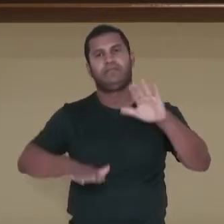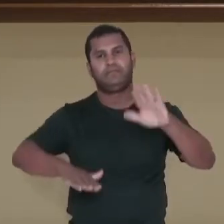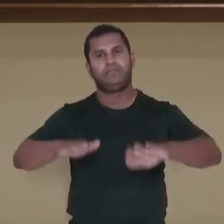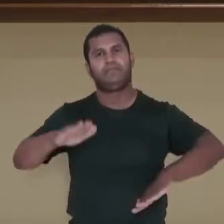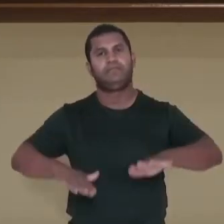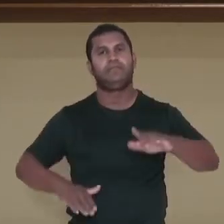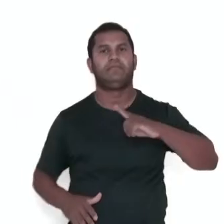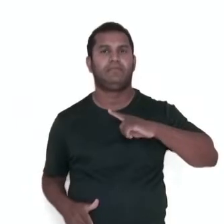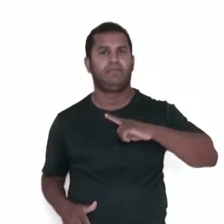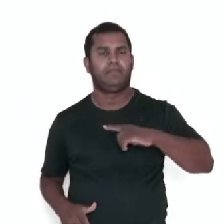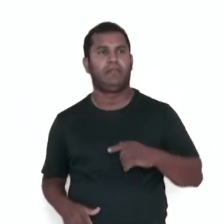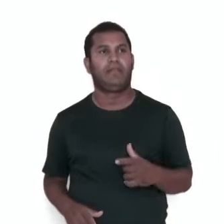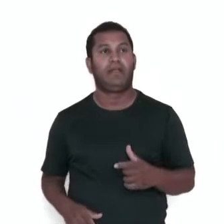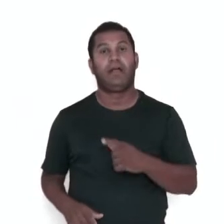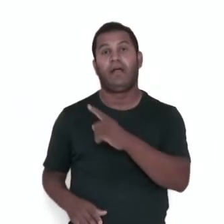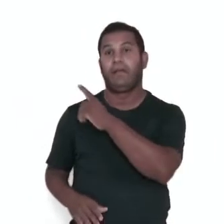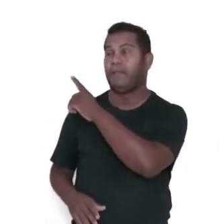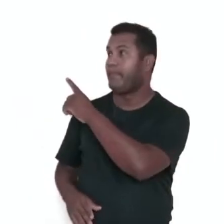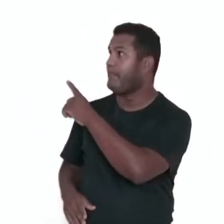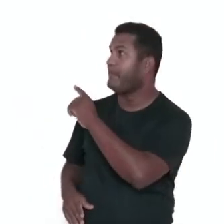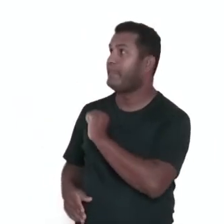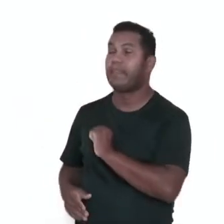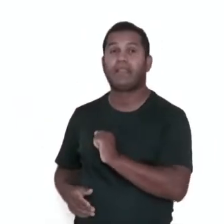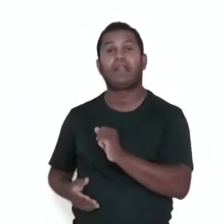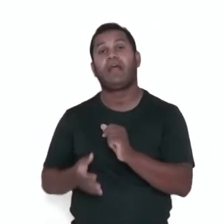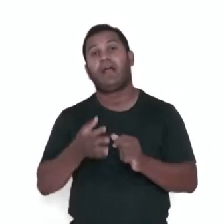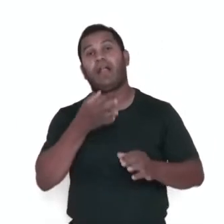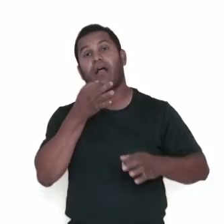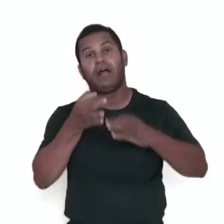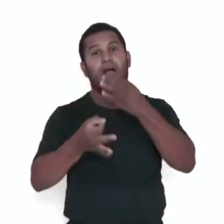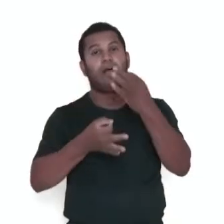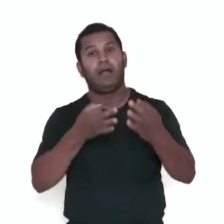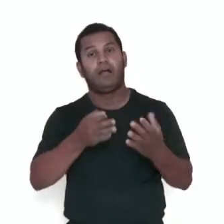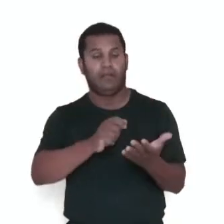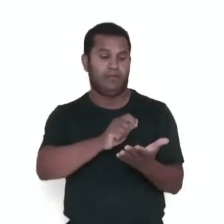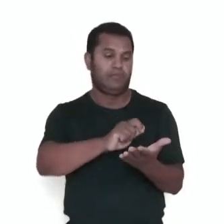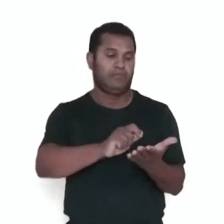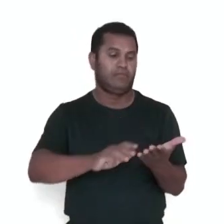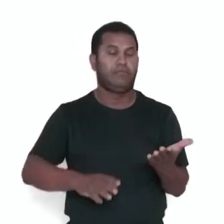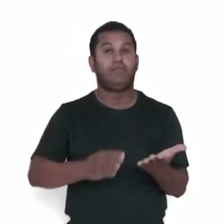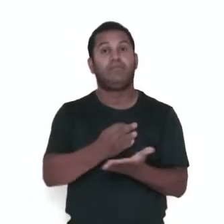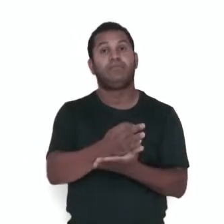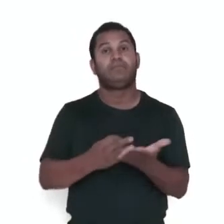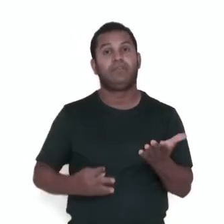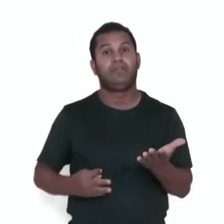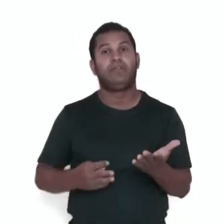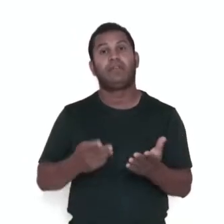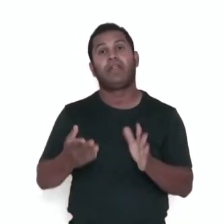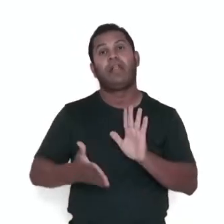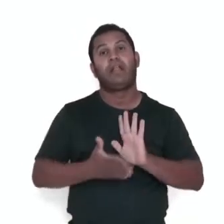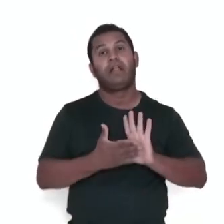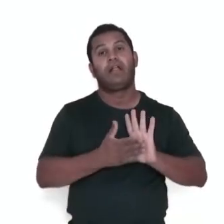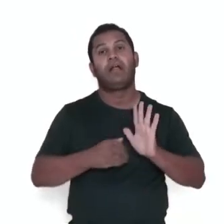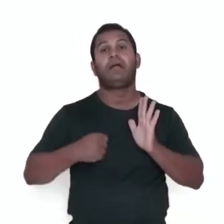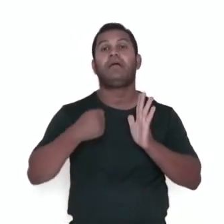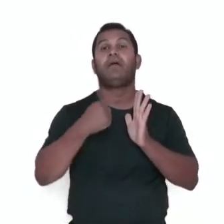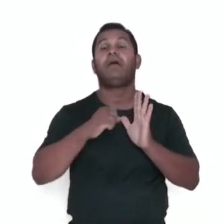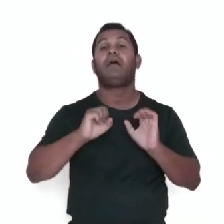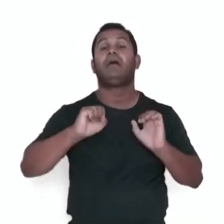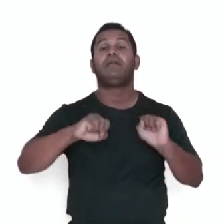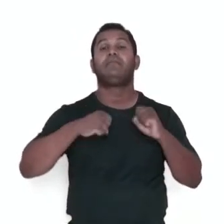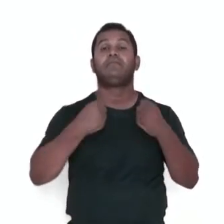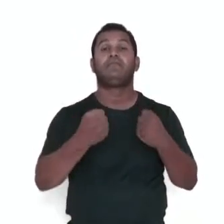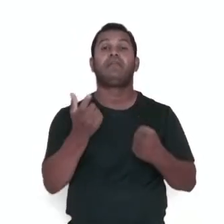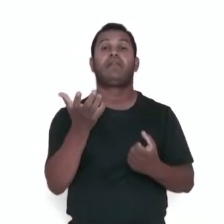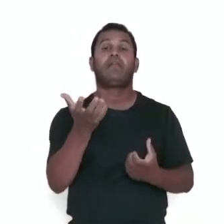A autora no trecho usa um argumento para defender, usa no trecho o argumento para defender o seu ponto de vista sobre as redes